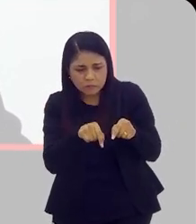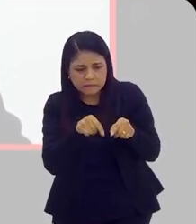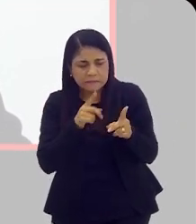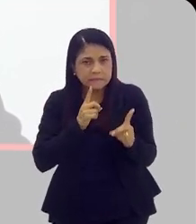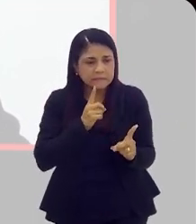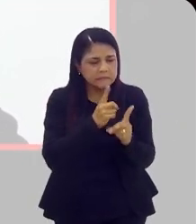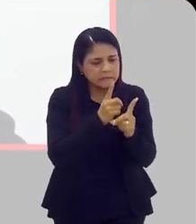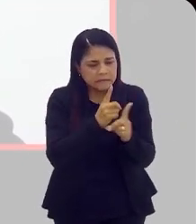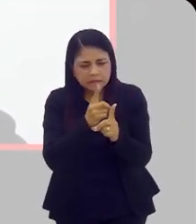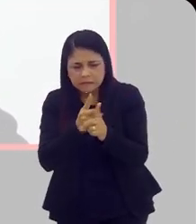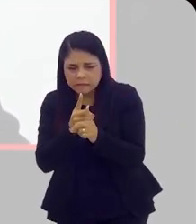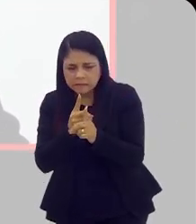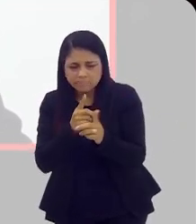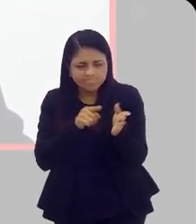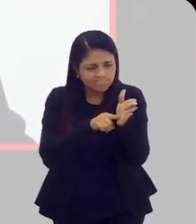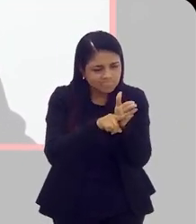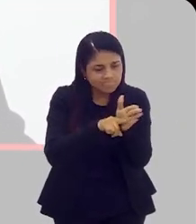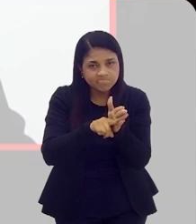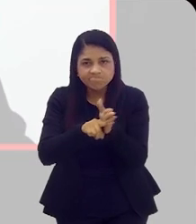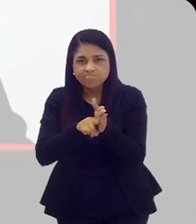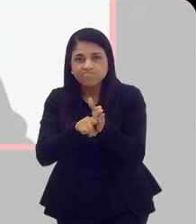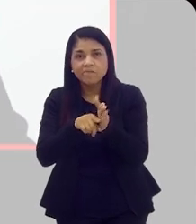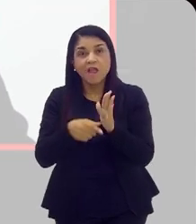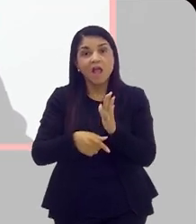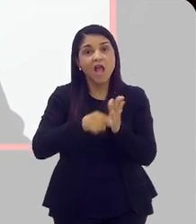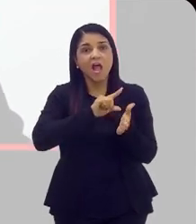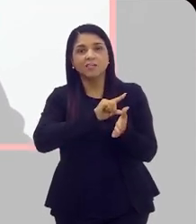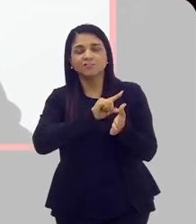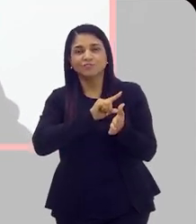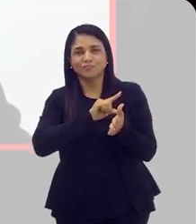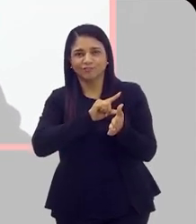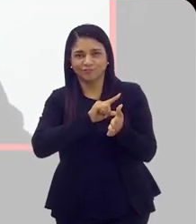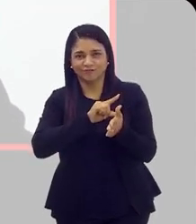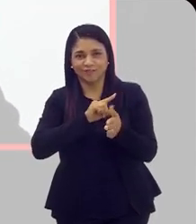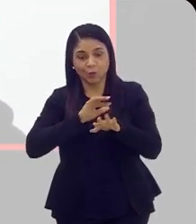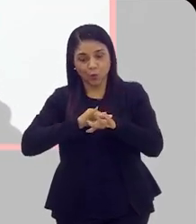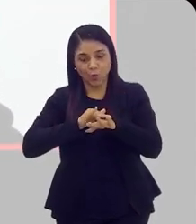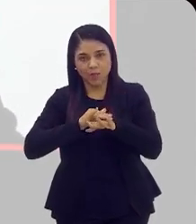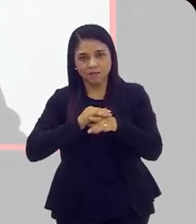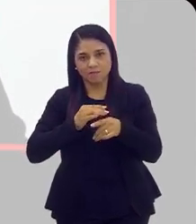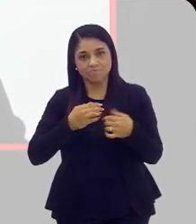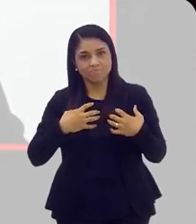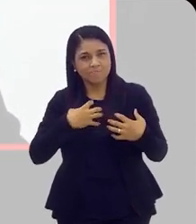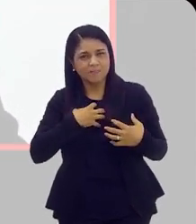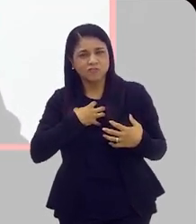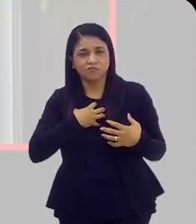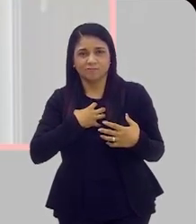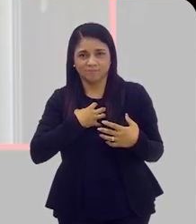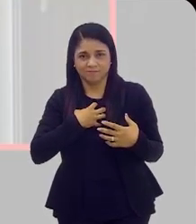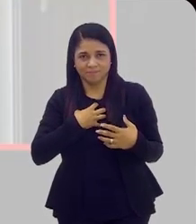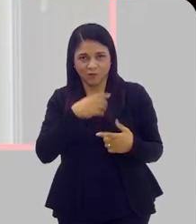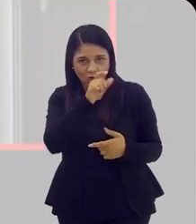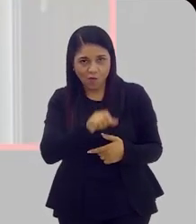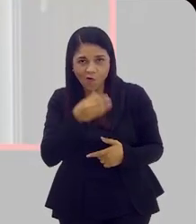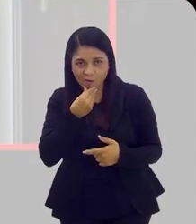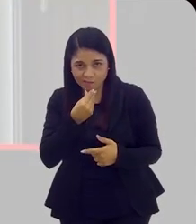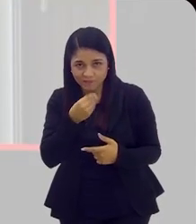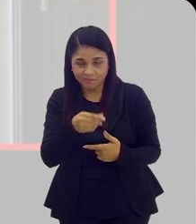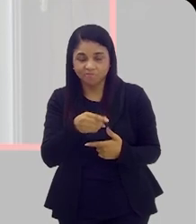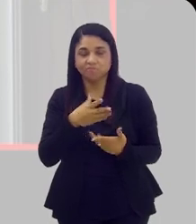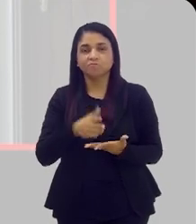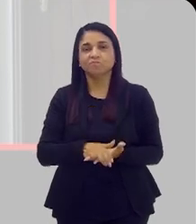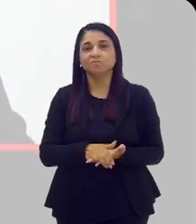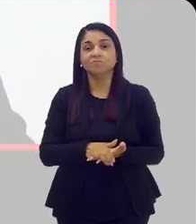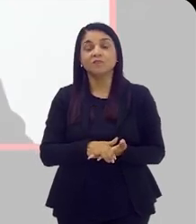aquela doença de forma ativa antes do que ela possa dar qualquer sinal ou qualquer sintoma sugestivo. Então, a grande